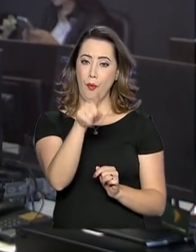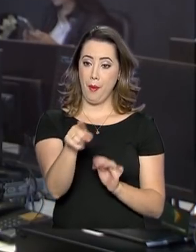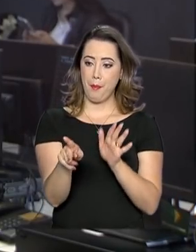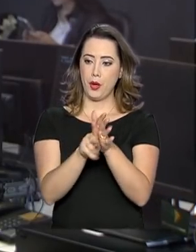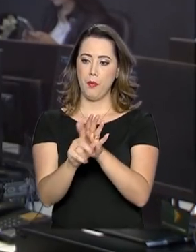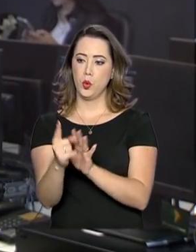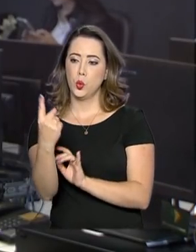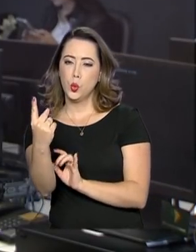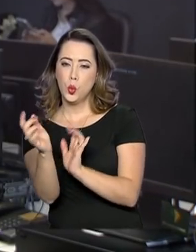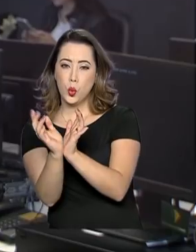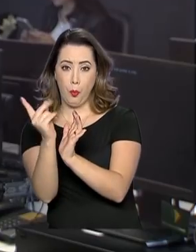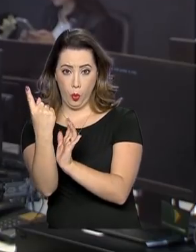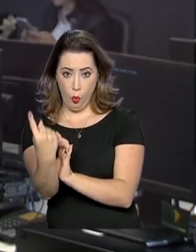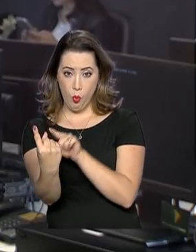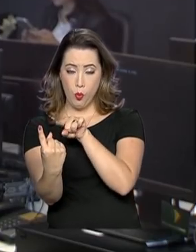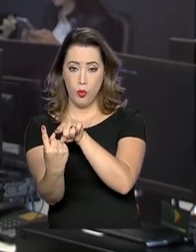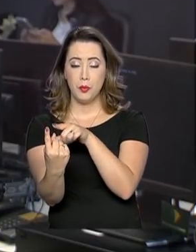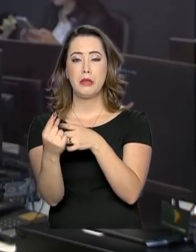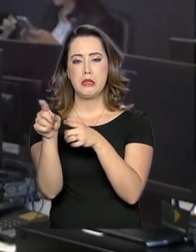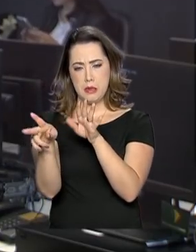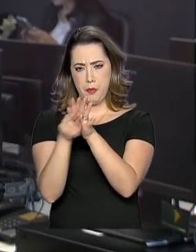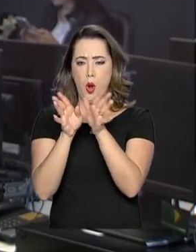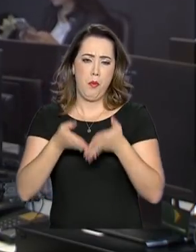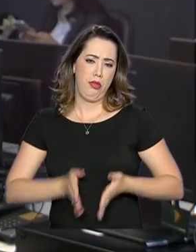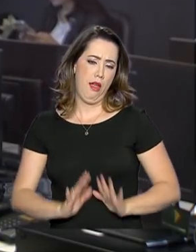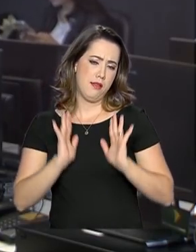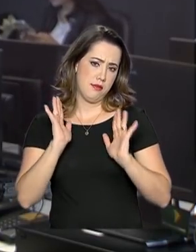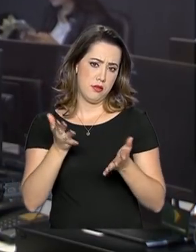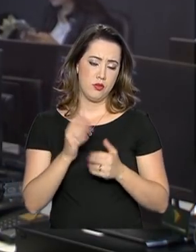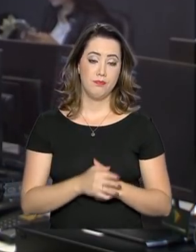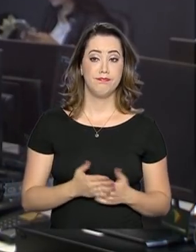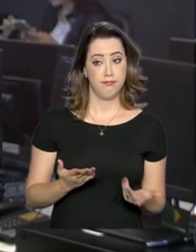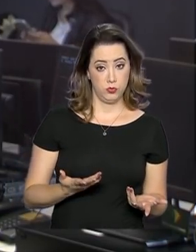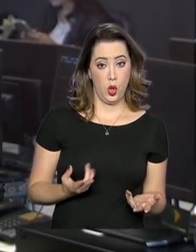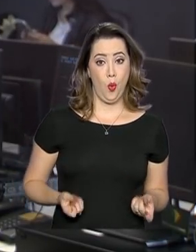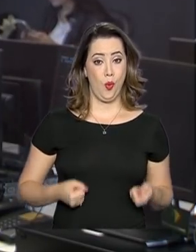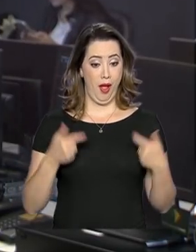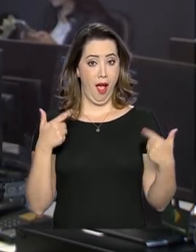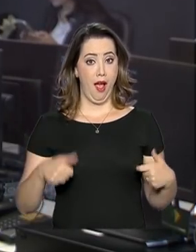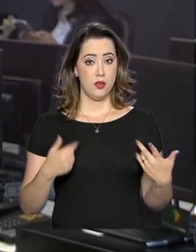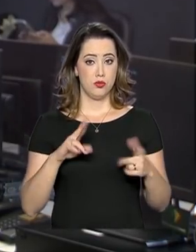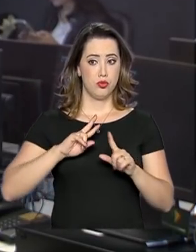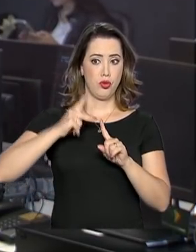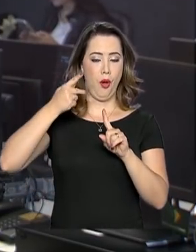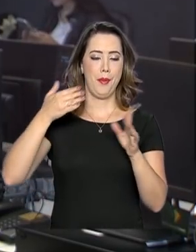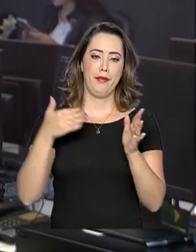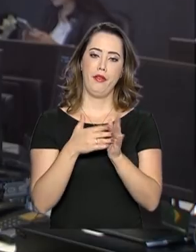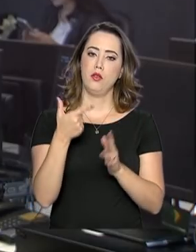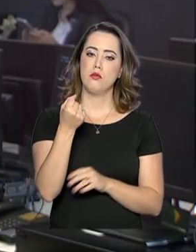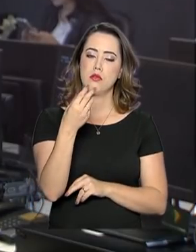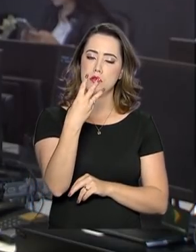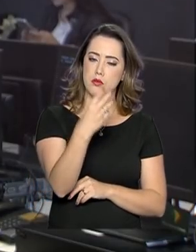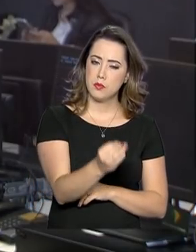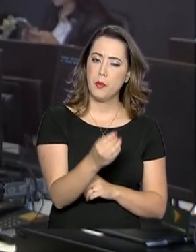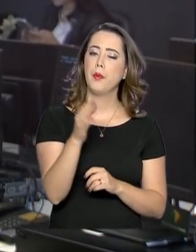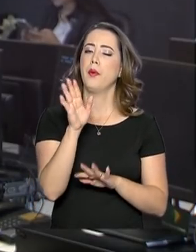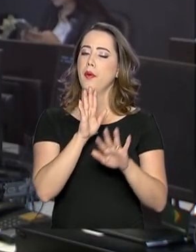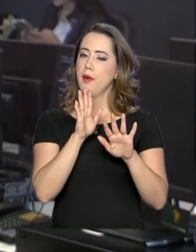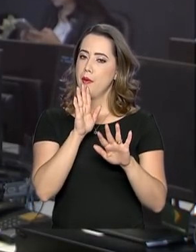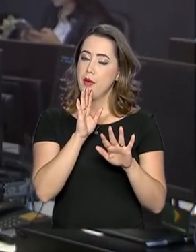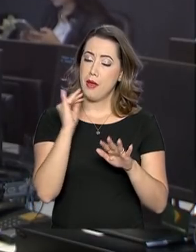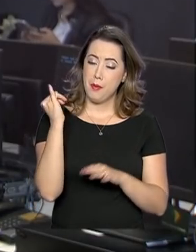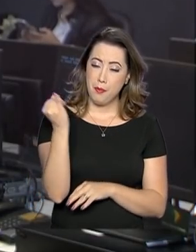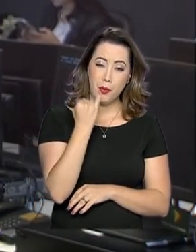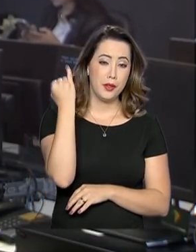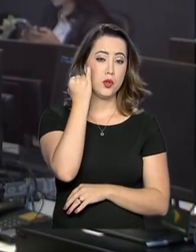doença para o Sistema Único de Saúde deve dobrar até 2030. Por isso, é tão importante cuidar da alimentação e praticar exercícios